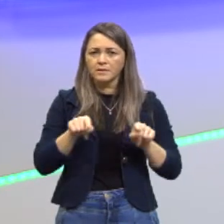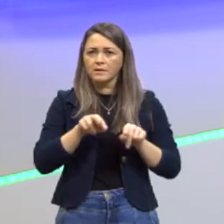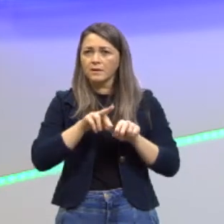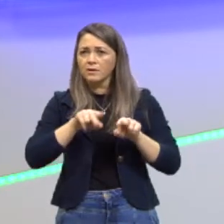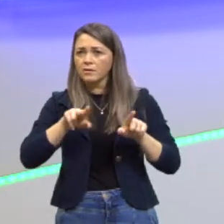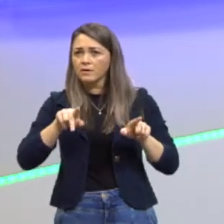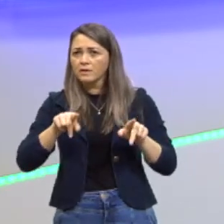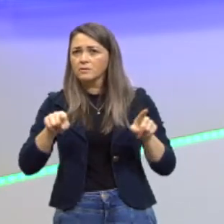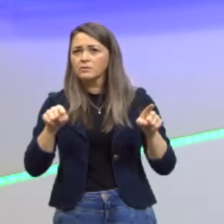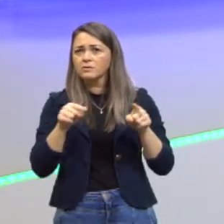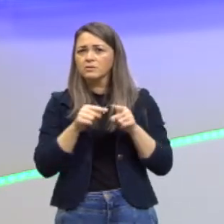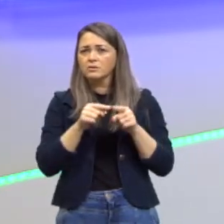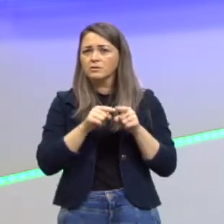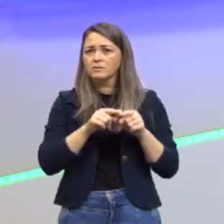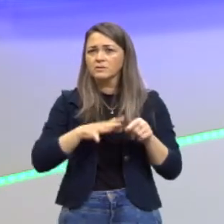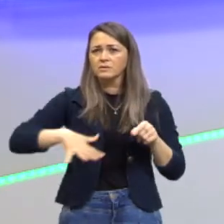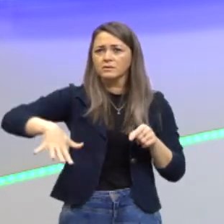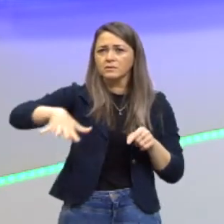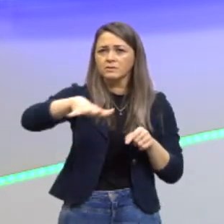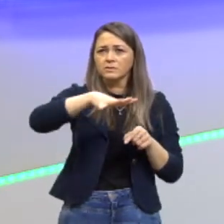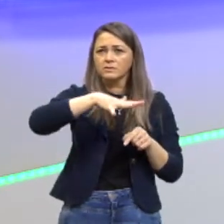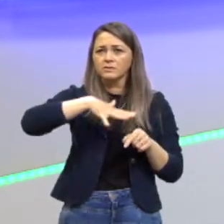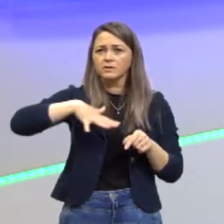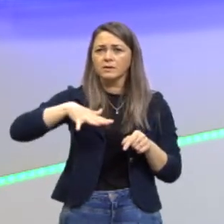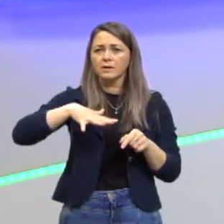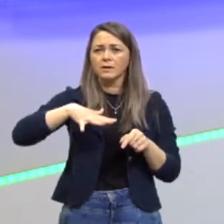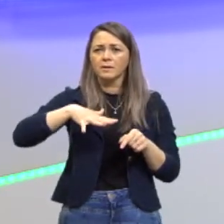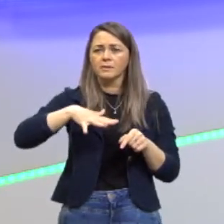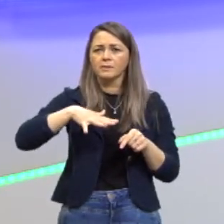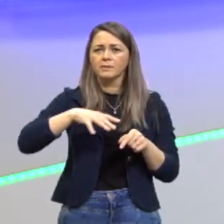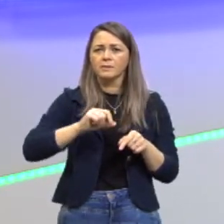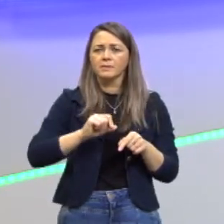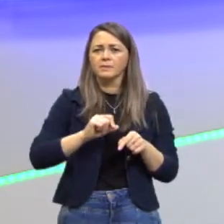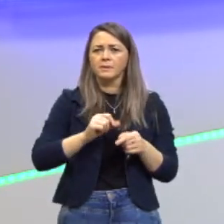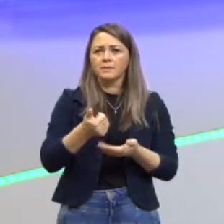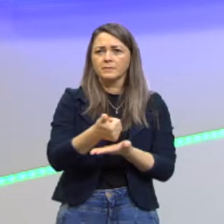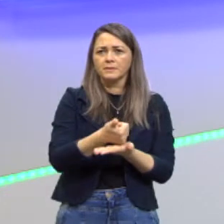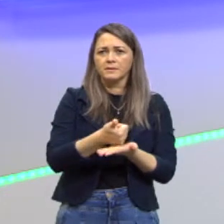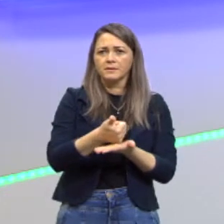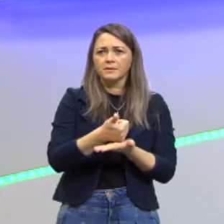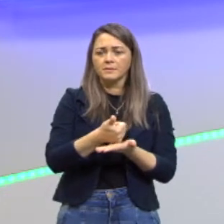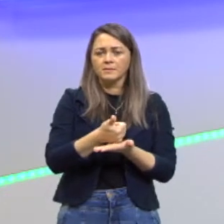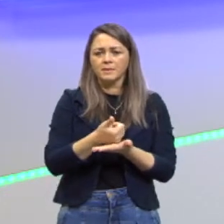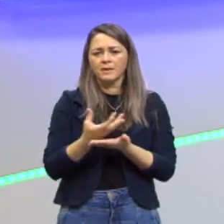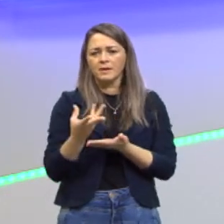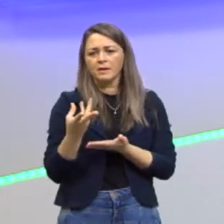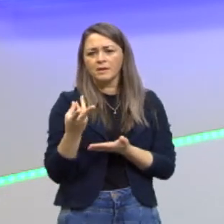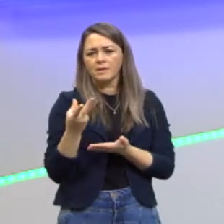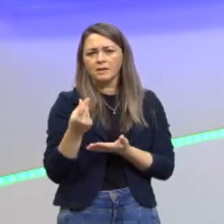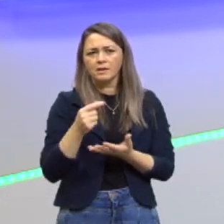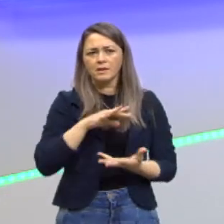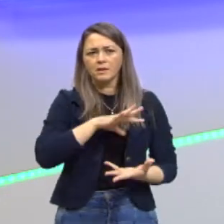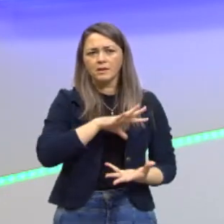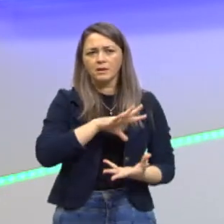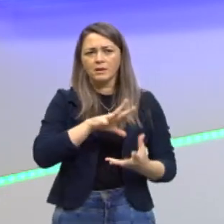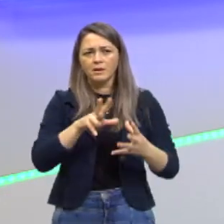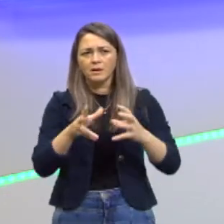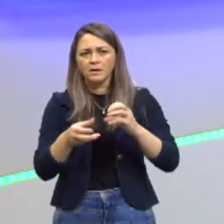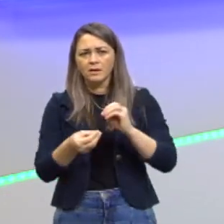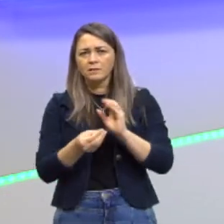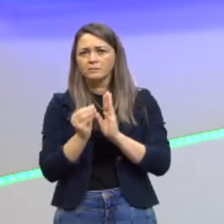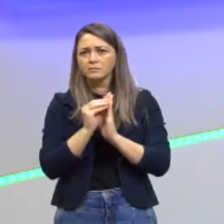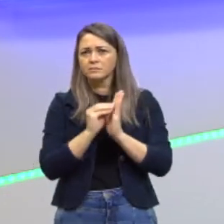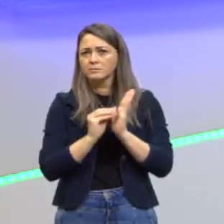espécies, de uma maneira geral, para que essa base de dados global, né? Possa servir